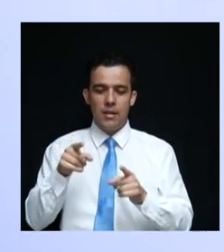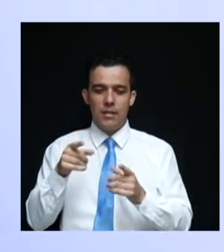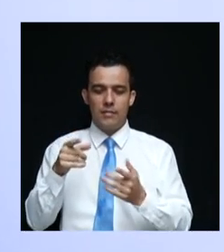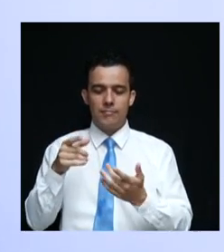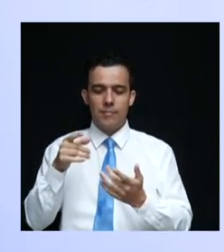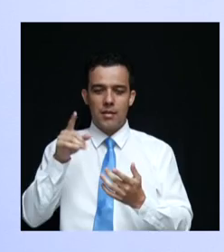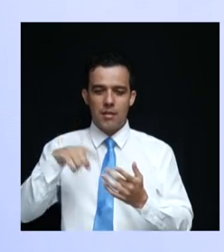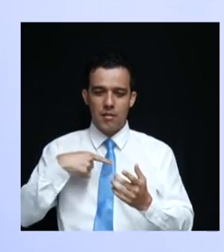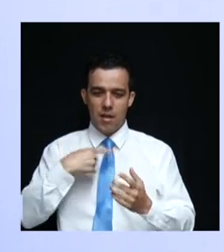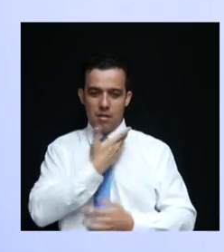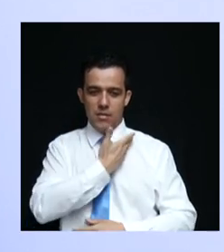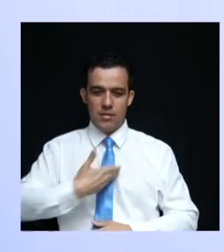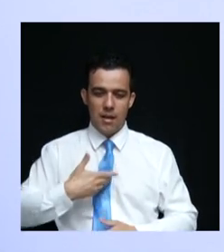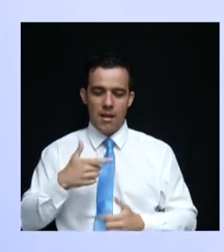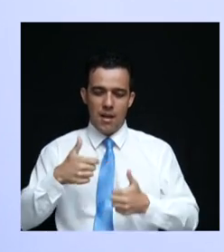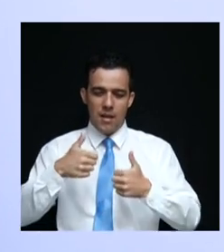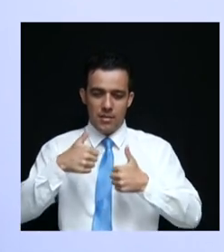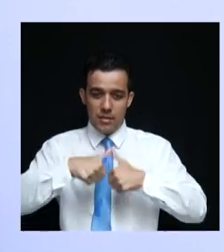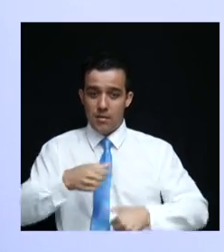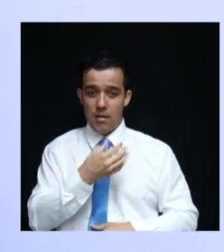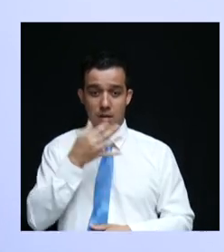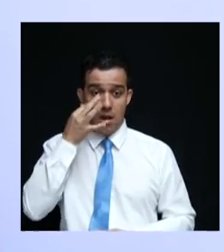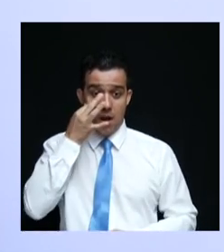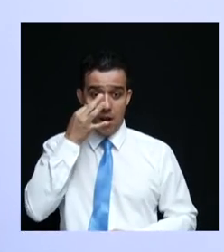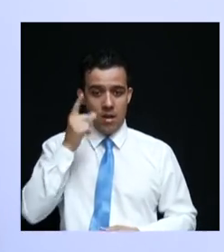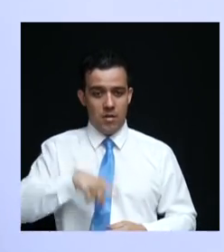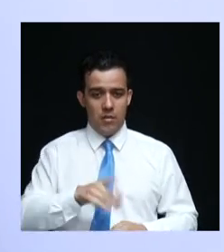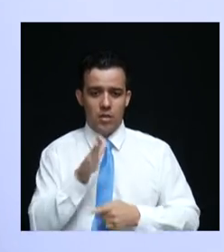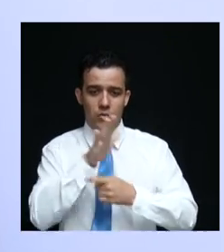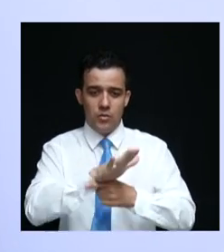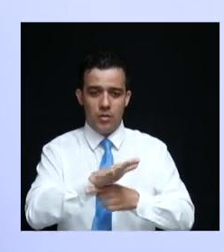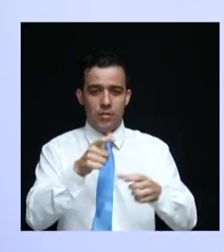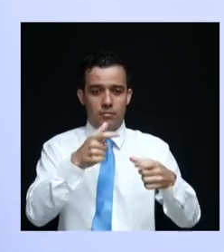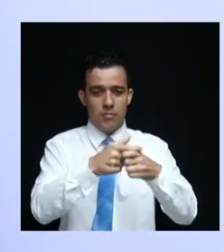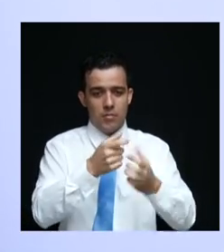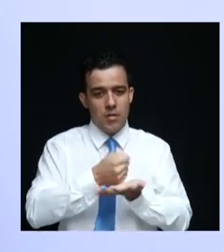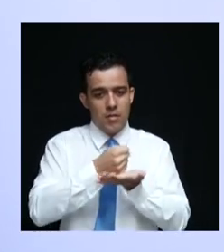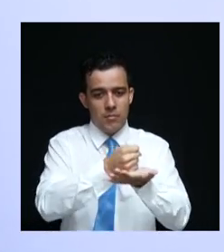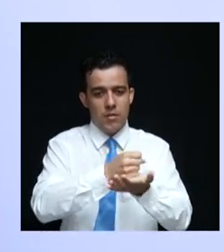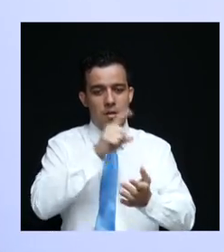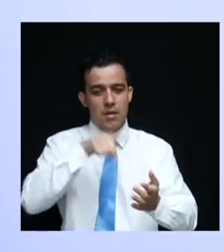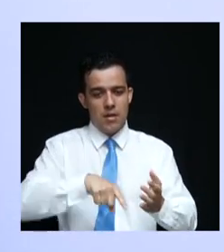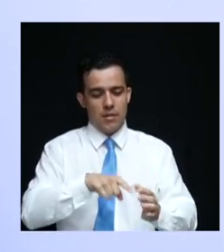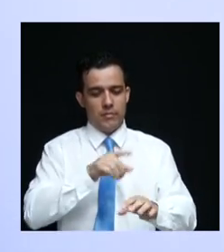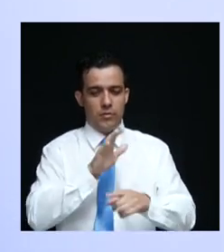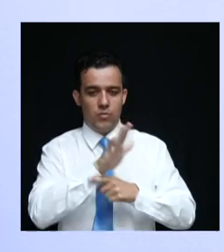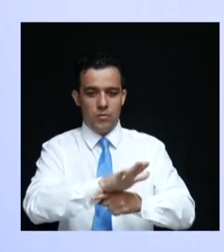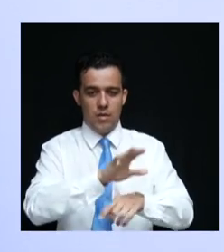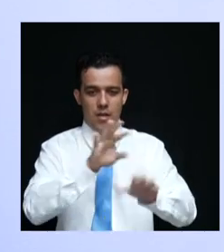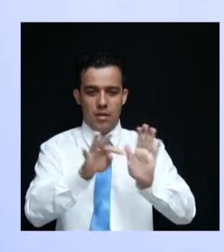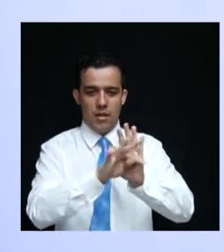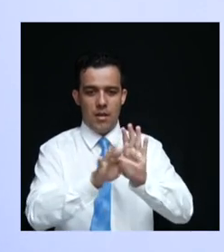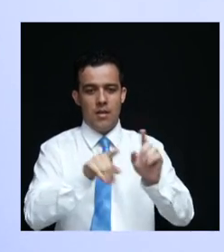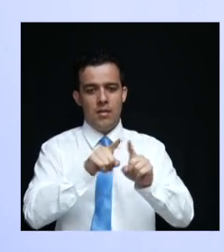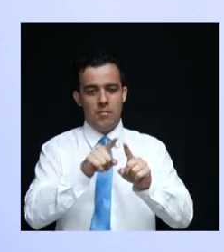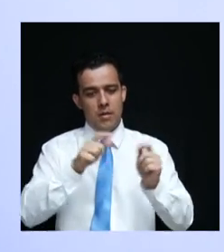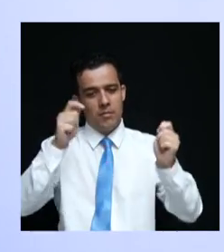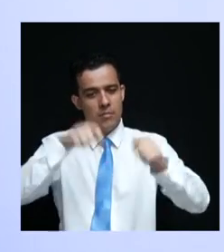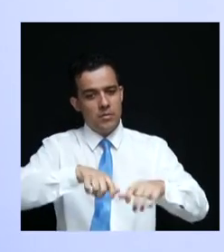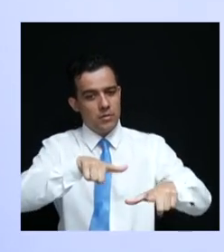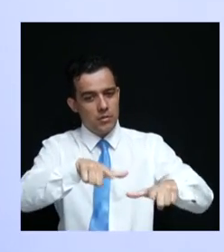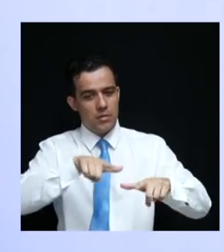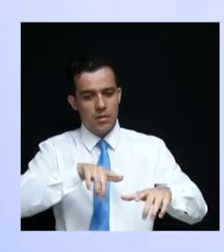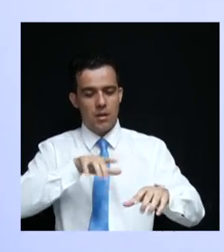esteja presente para auxiliar esse micro e pequeno empresário com assistência técnica e capacitação profissional, fazendo um programa